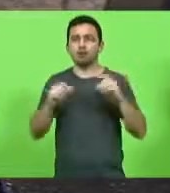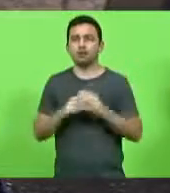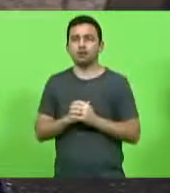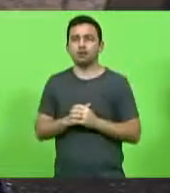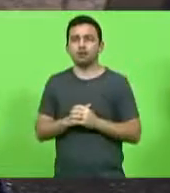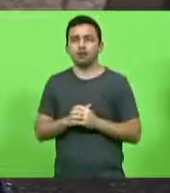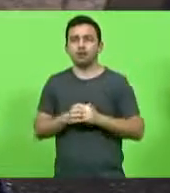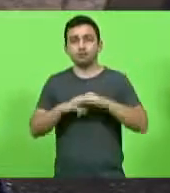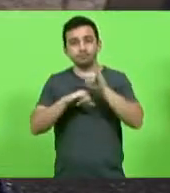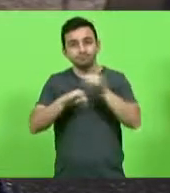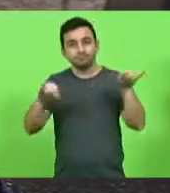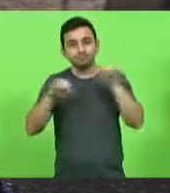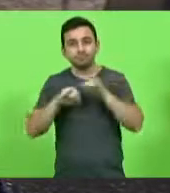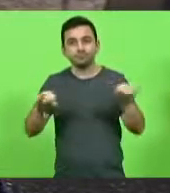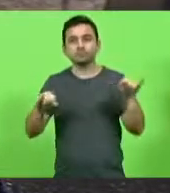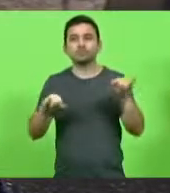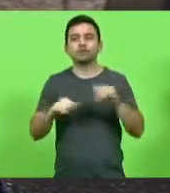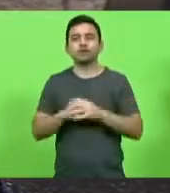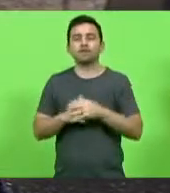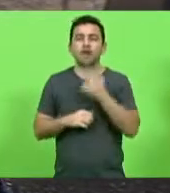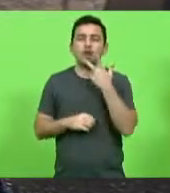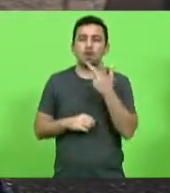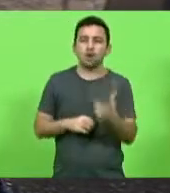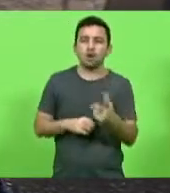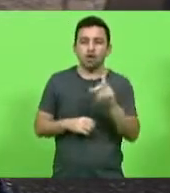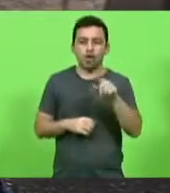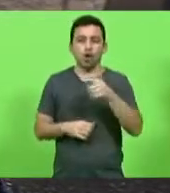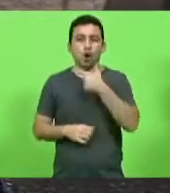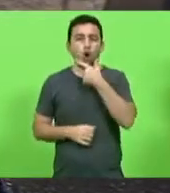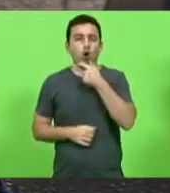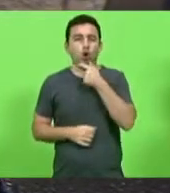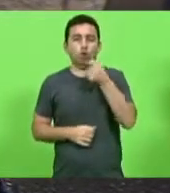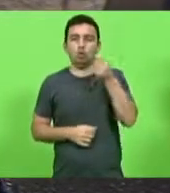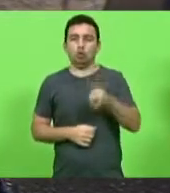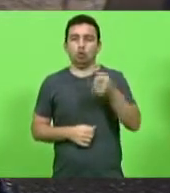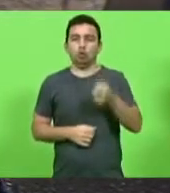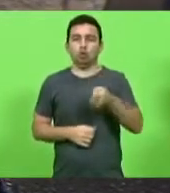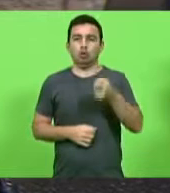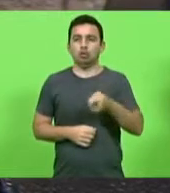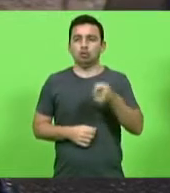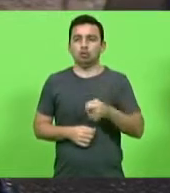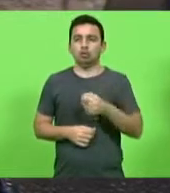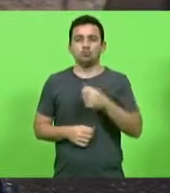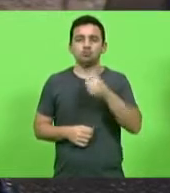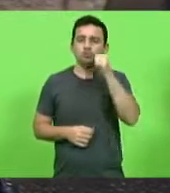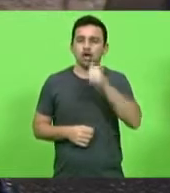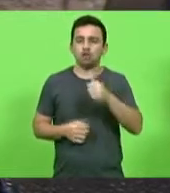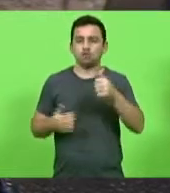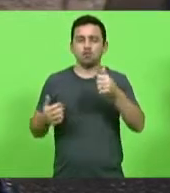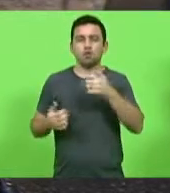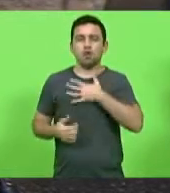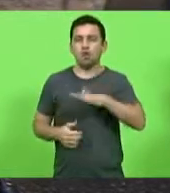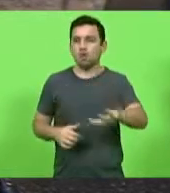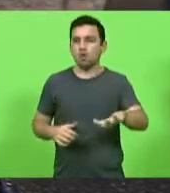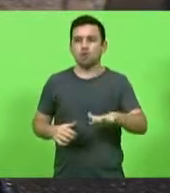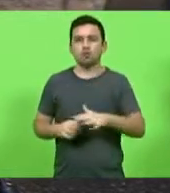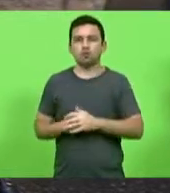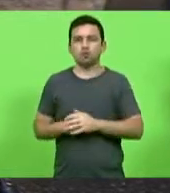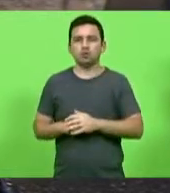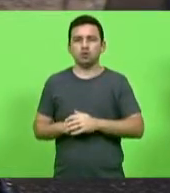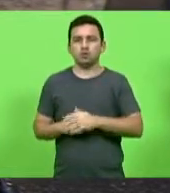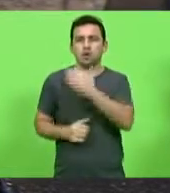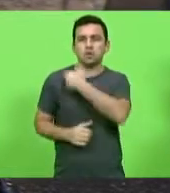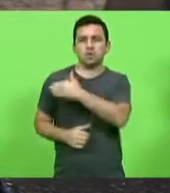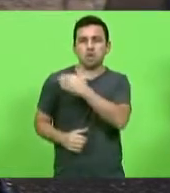campanha, era o fascista, era o machista, o racista, o sexista, o